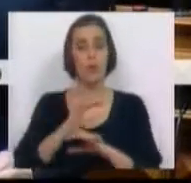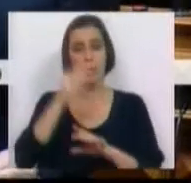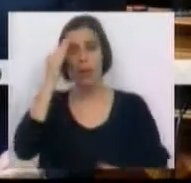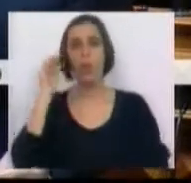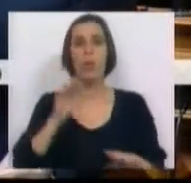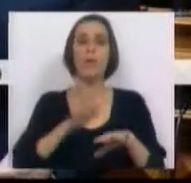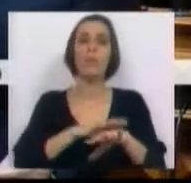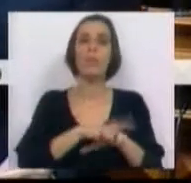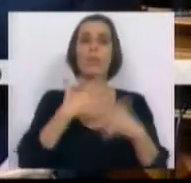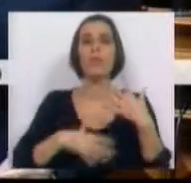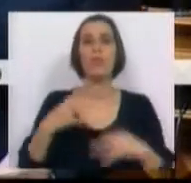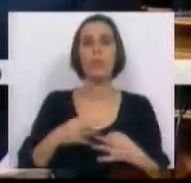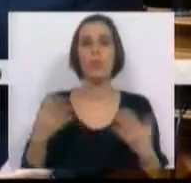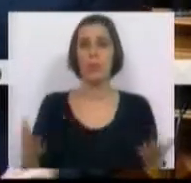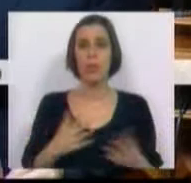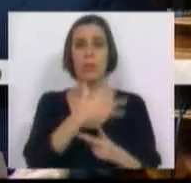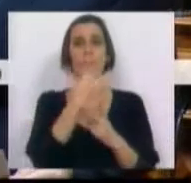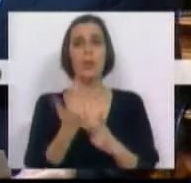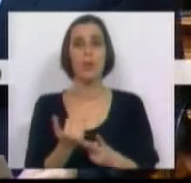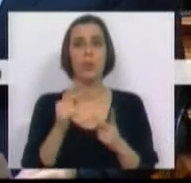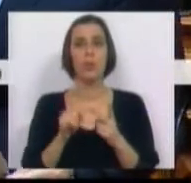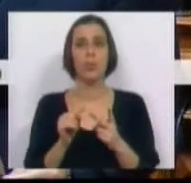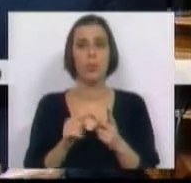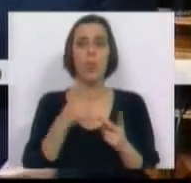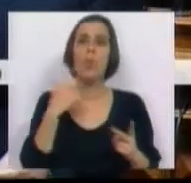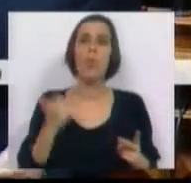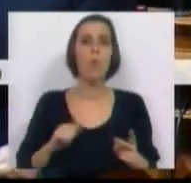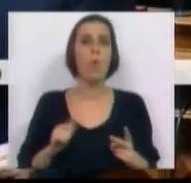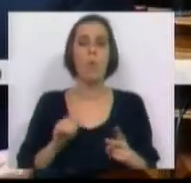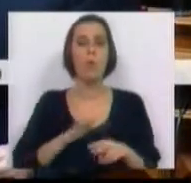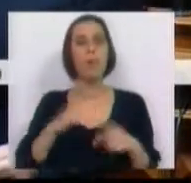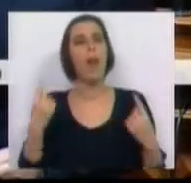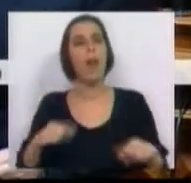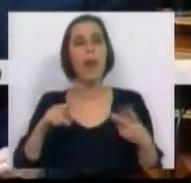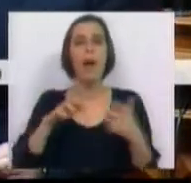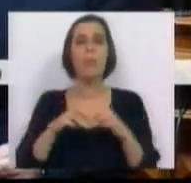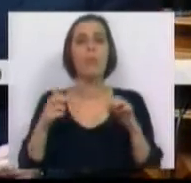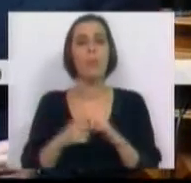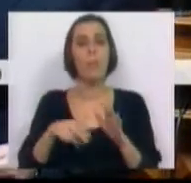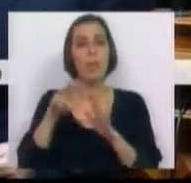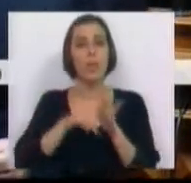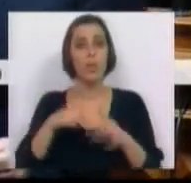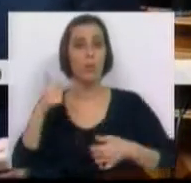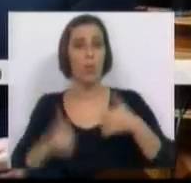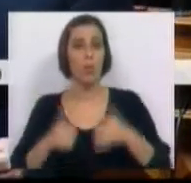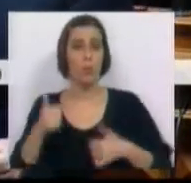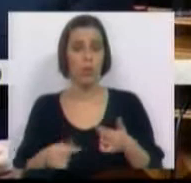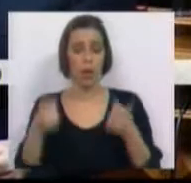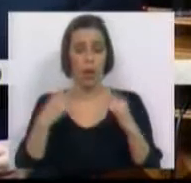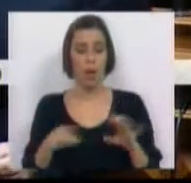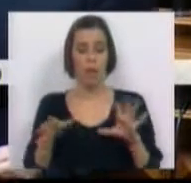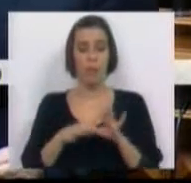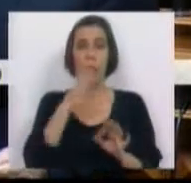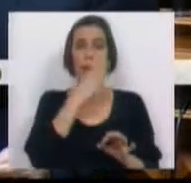e recomendo ao provedor de justiça. Segundo, não pode ser o facto de existirem problemas no regime concursal e